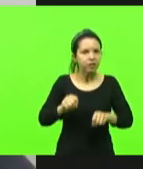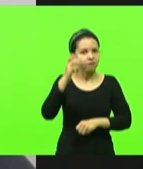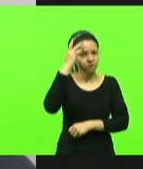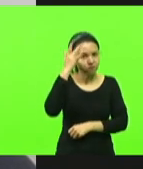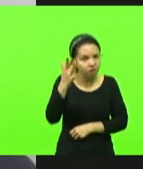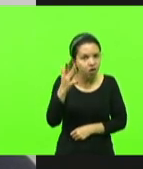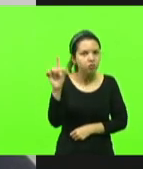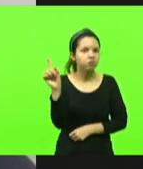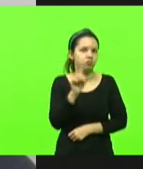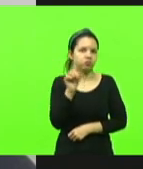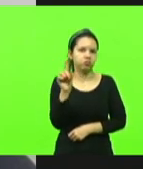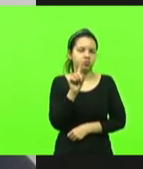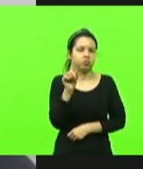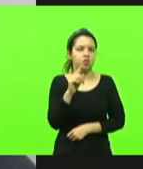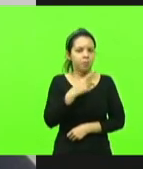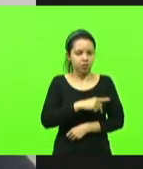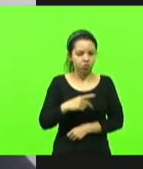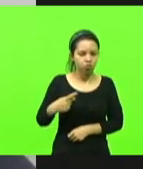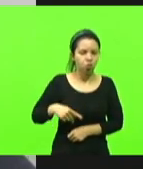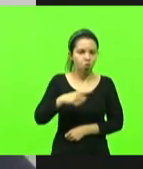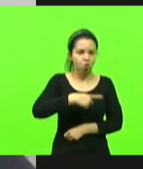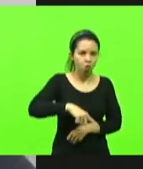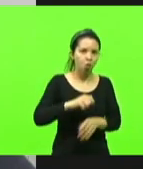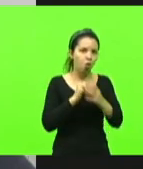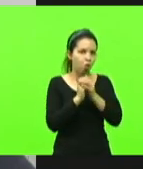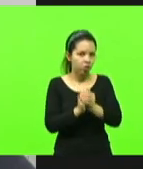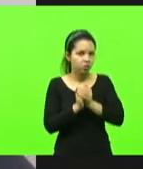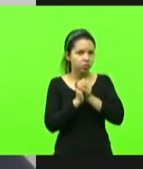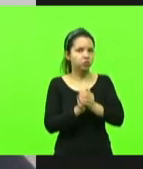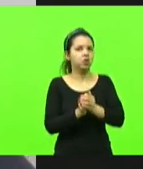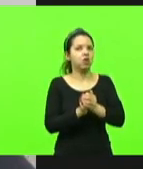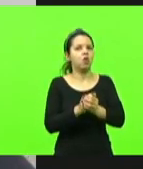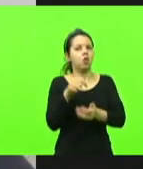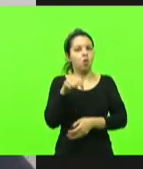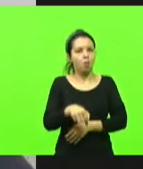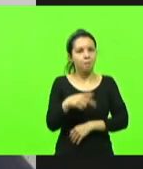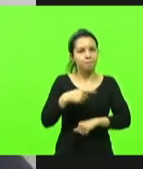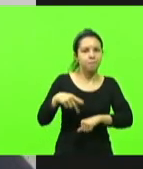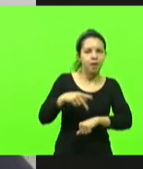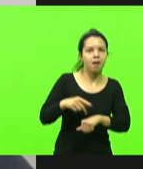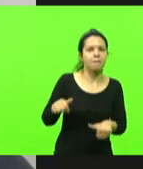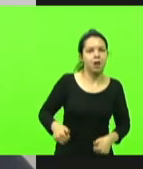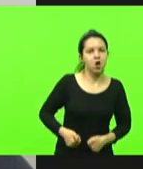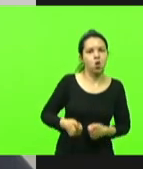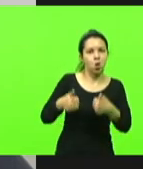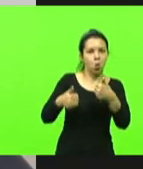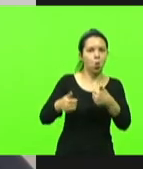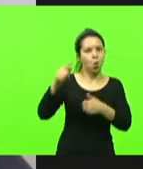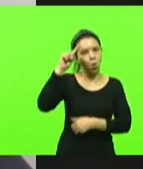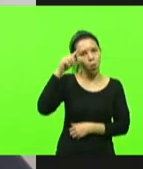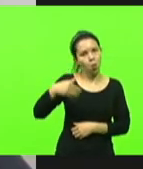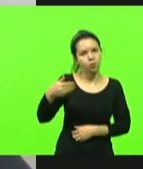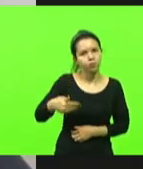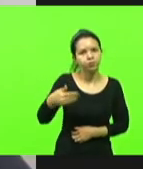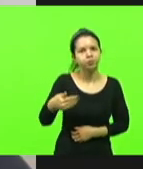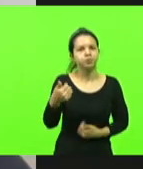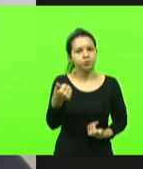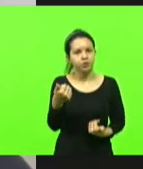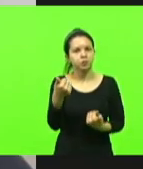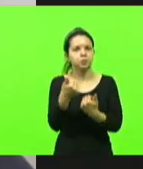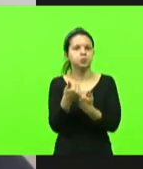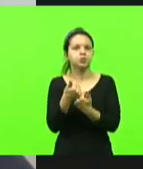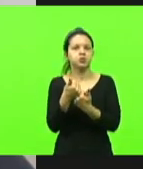pastor também, a nossa oração para que o nosso país melhore a cada dia, mas também a nossa posição de apoio aos